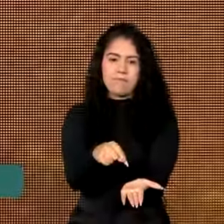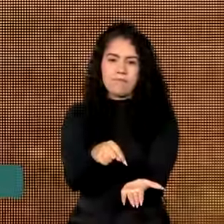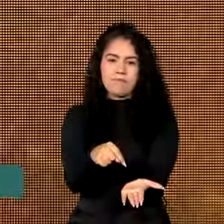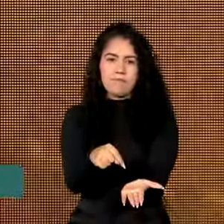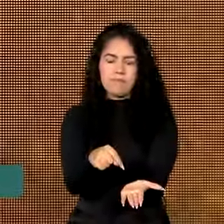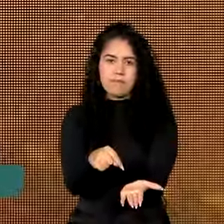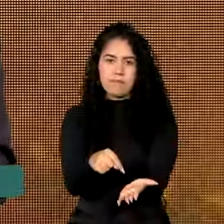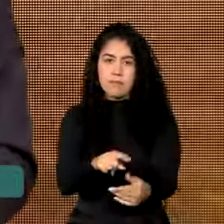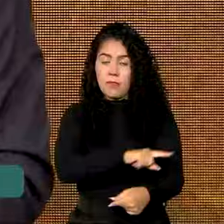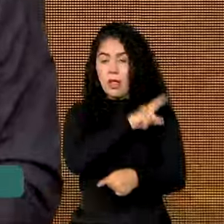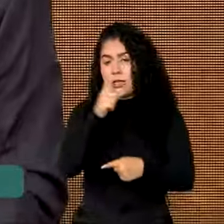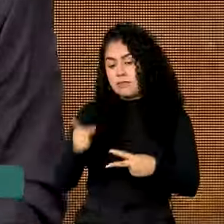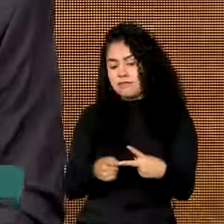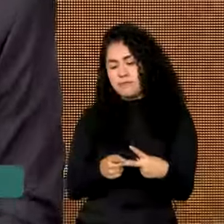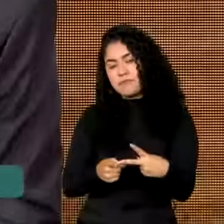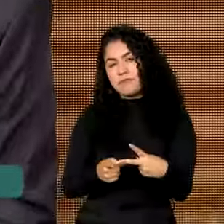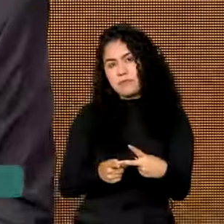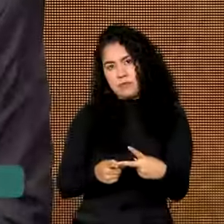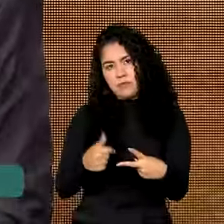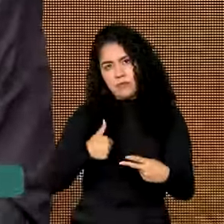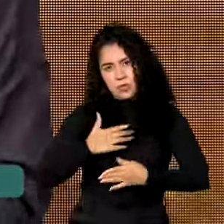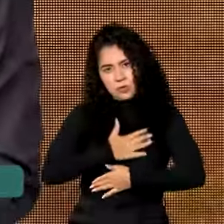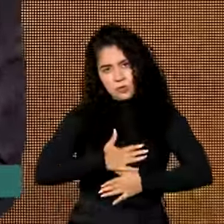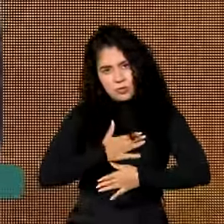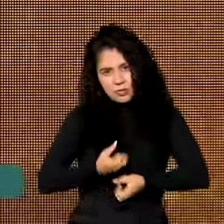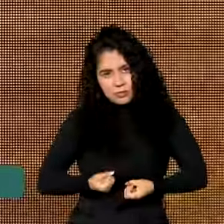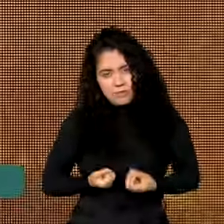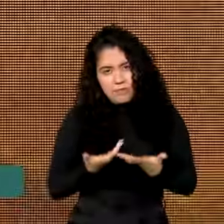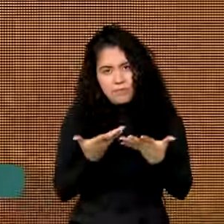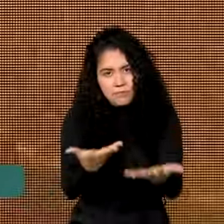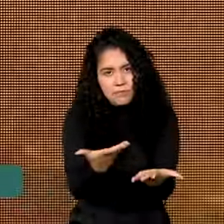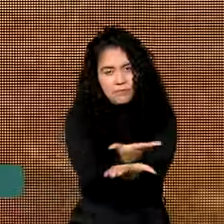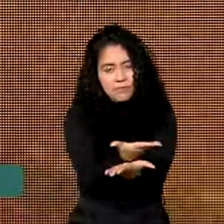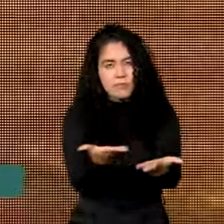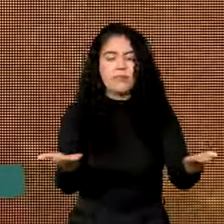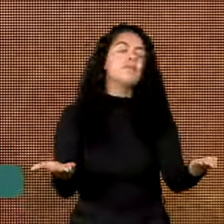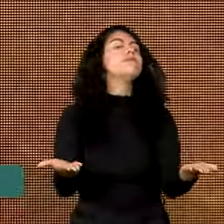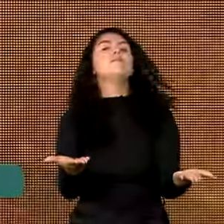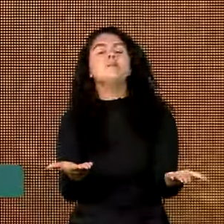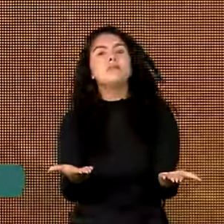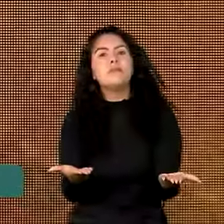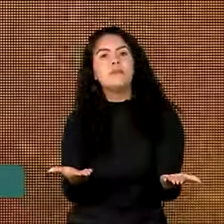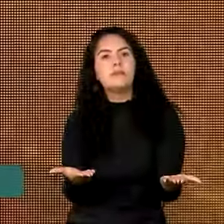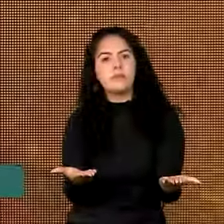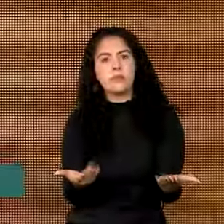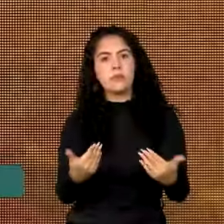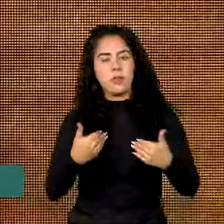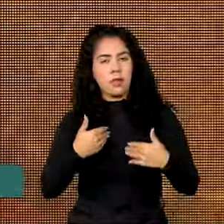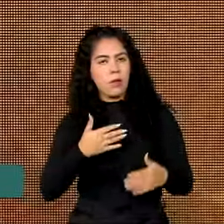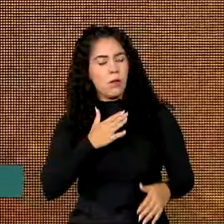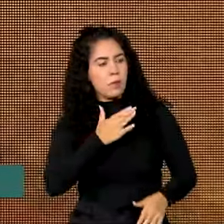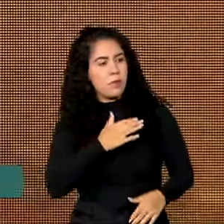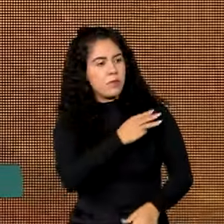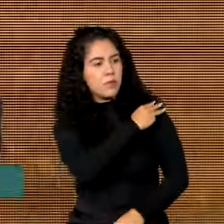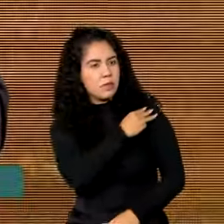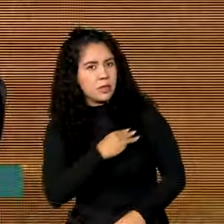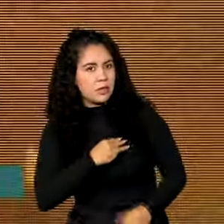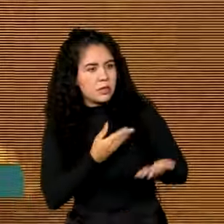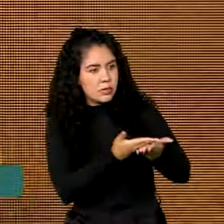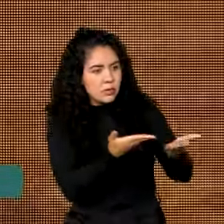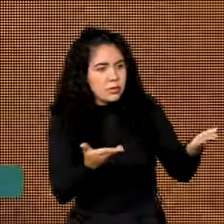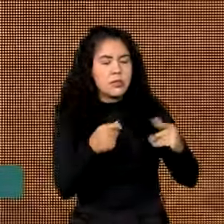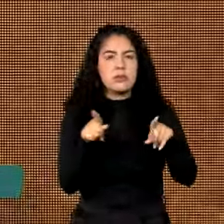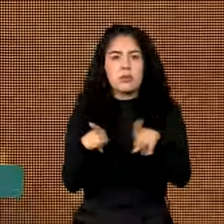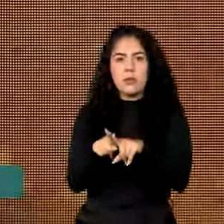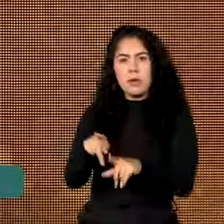A segunda coisa que eu queria dizer para vocês é o governo, aos meus ministros e ao presidente do Banco